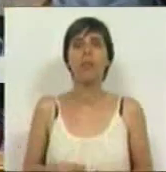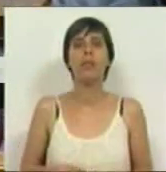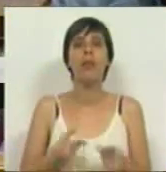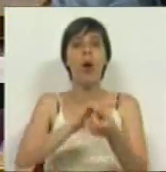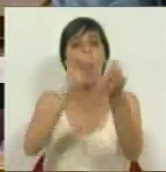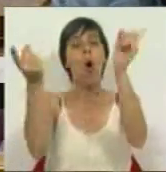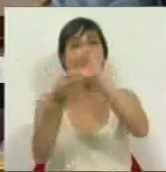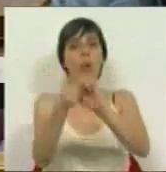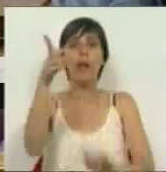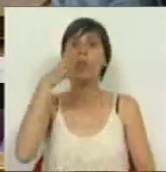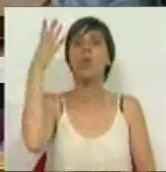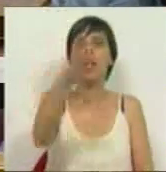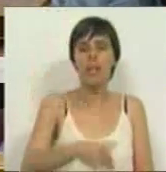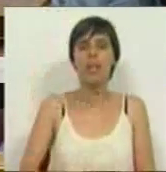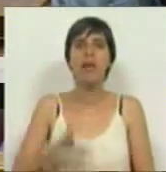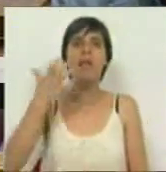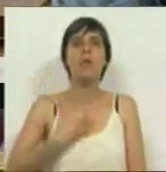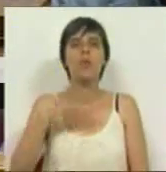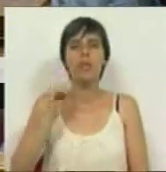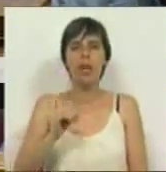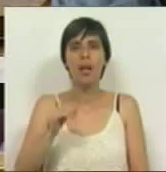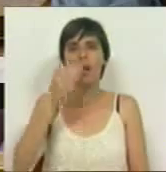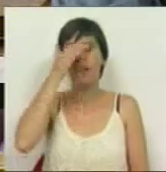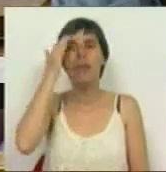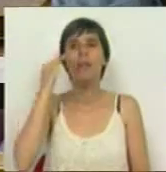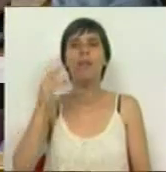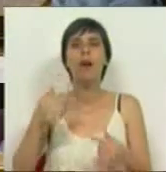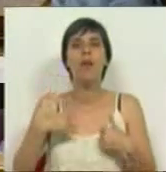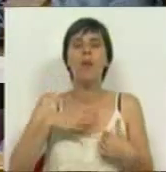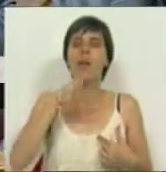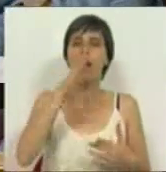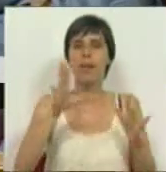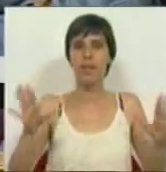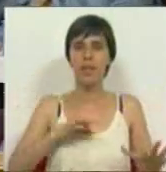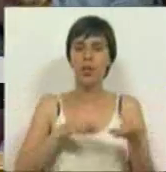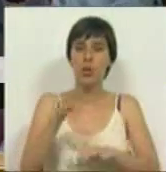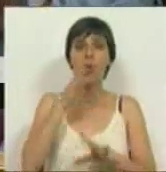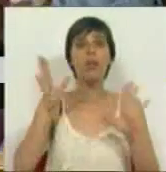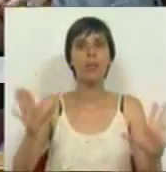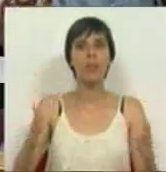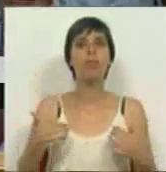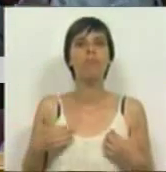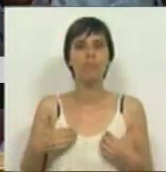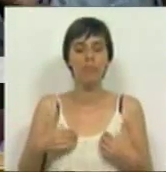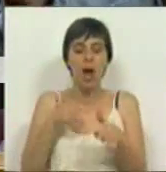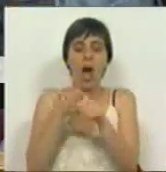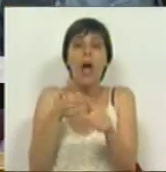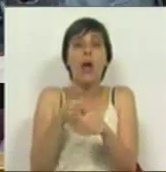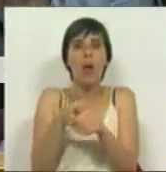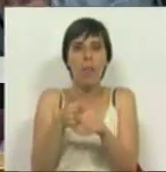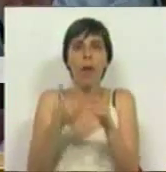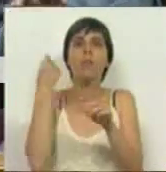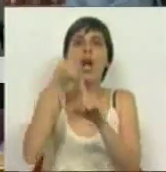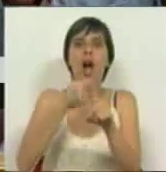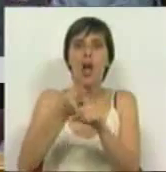E contrariamente ao que aqui disse, o CDS não acompanha a luta. Eu quero lhe dizer, Sr. Deputado, nós acompanhamos